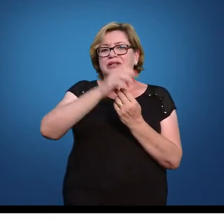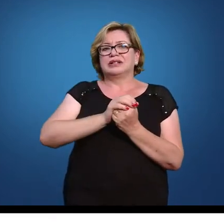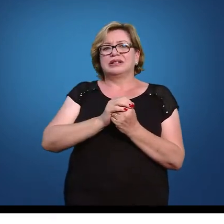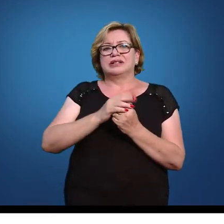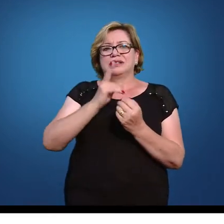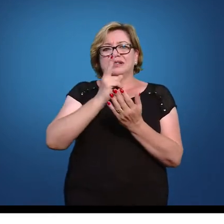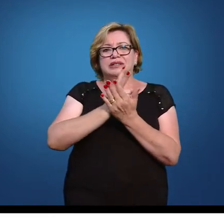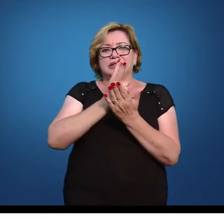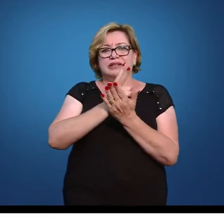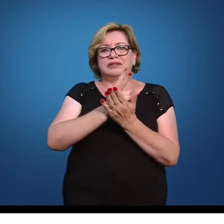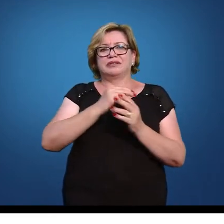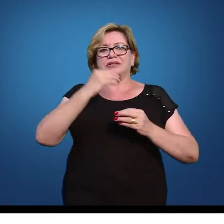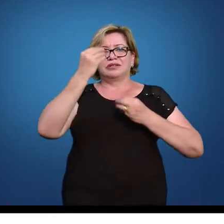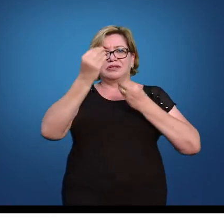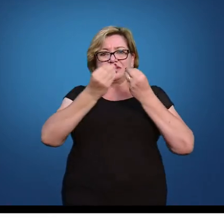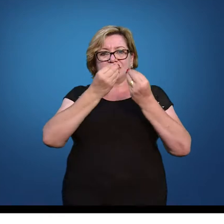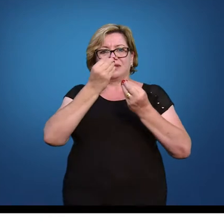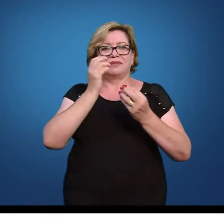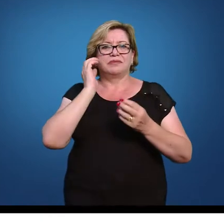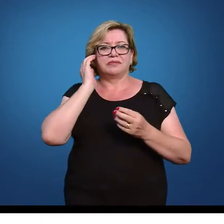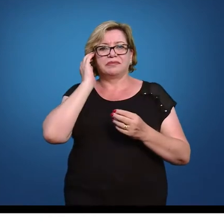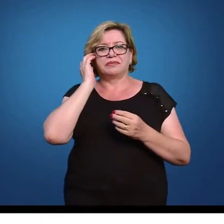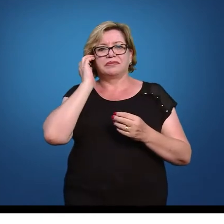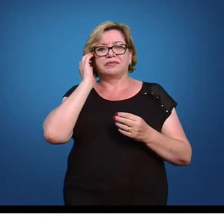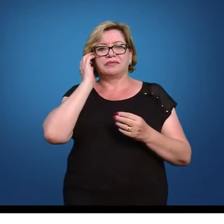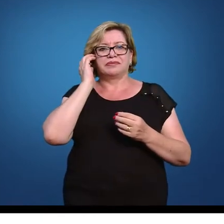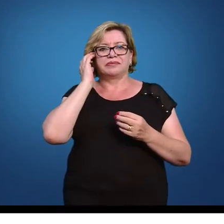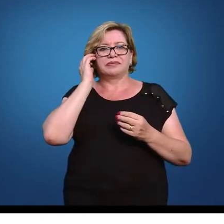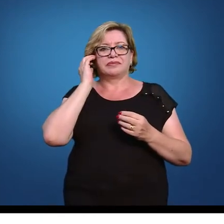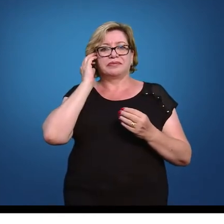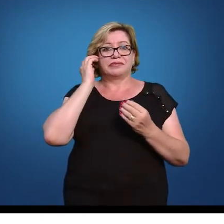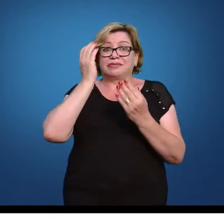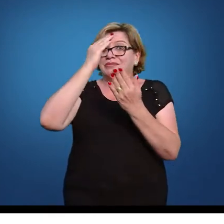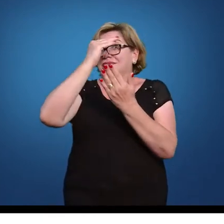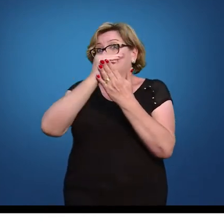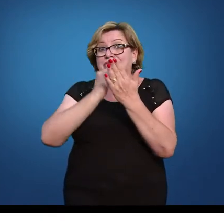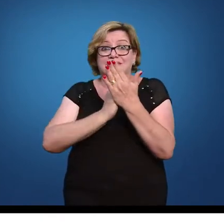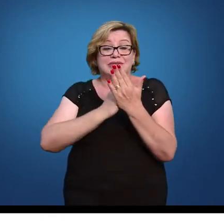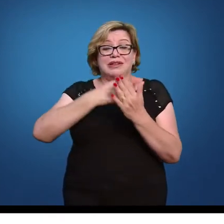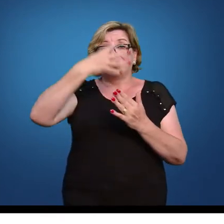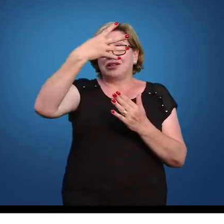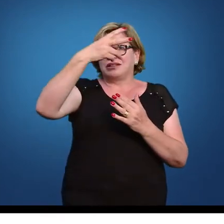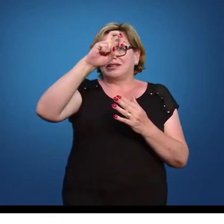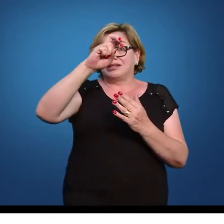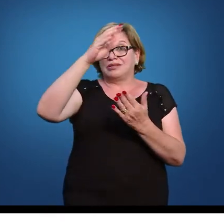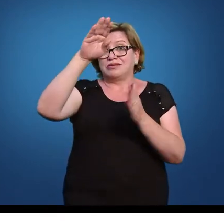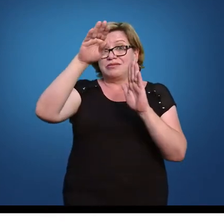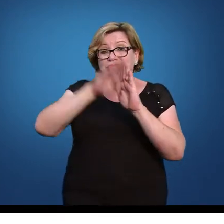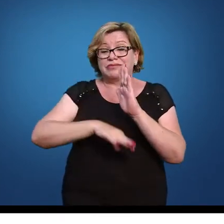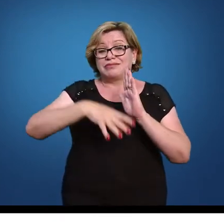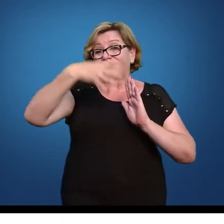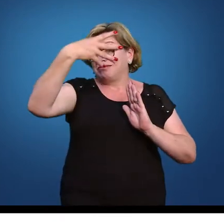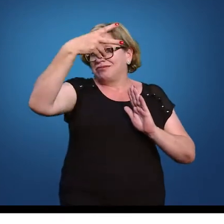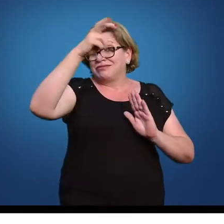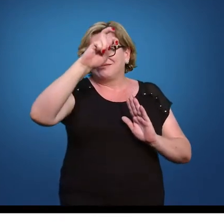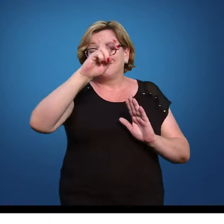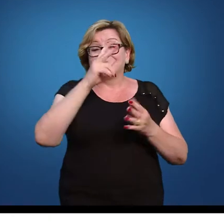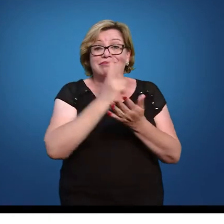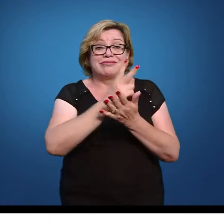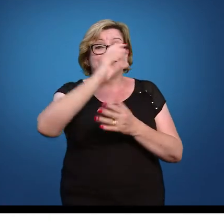eu vou ter que subtrair esse valor da própria média. E quanto é a média? É o próprio